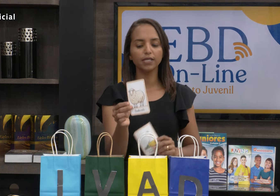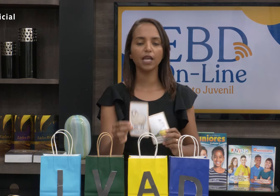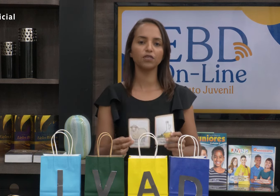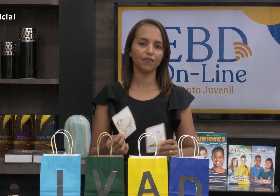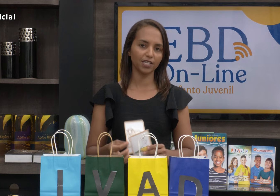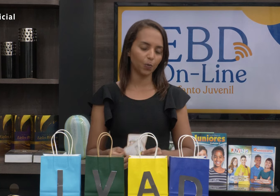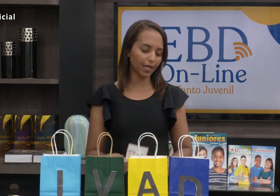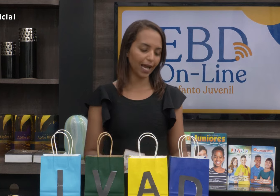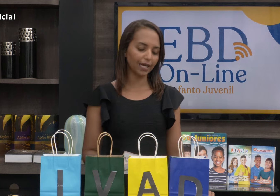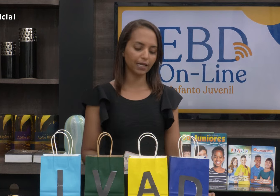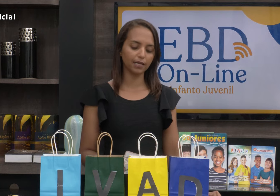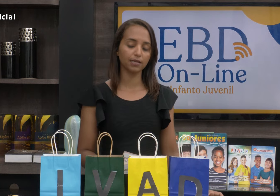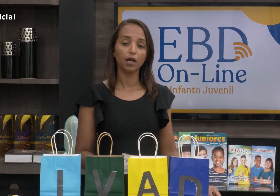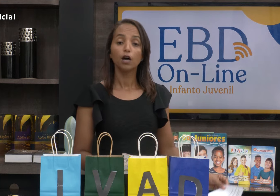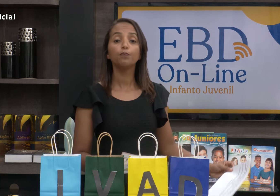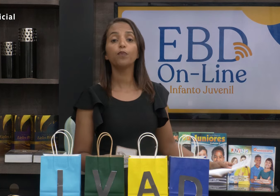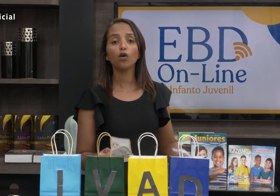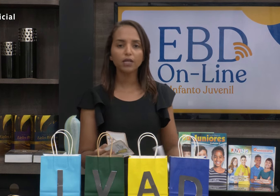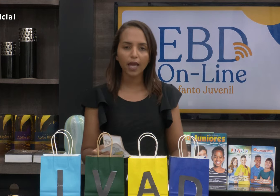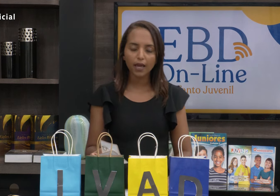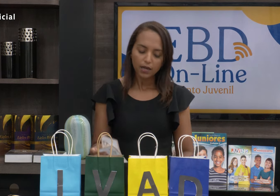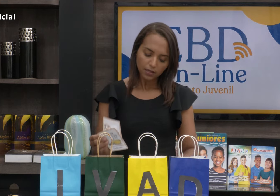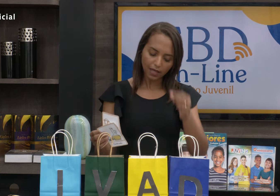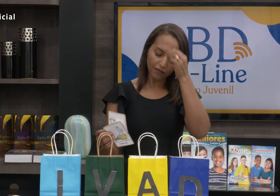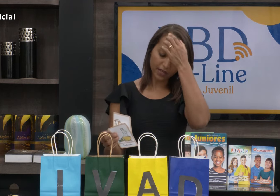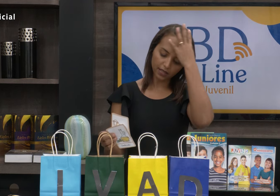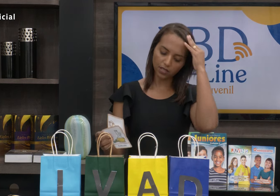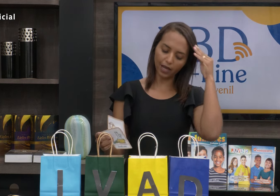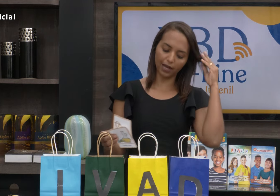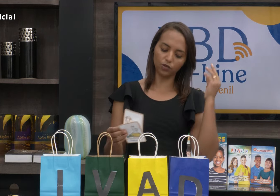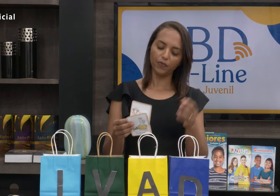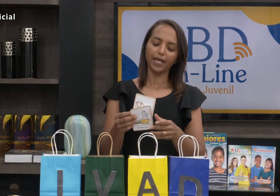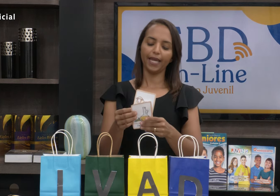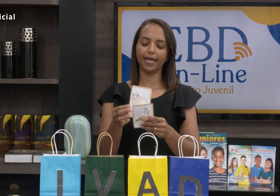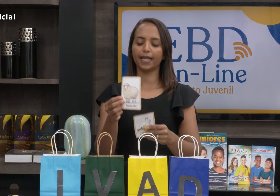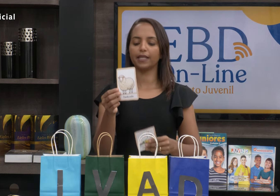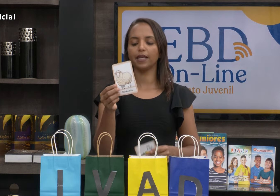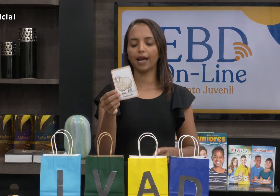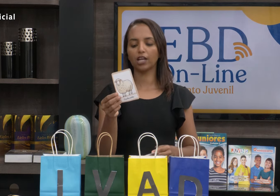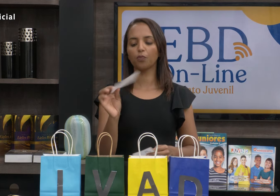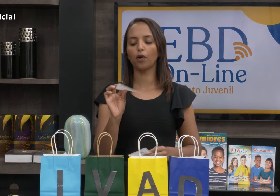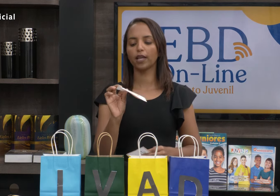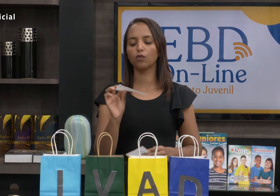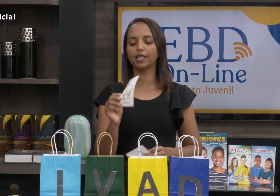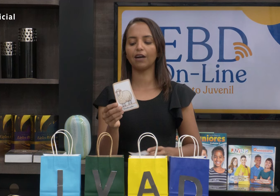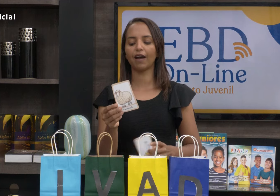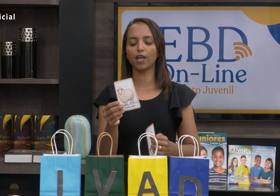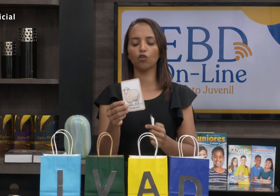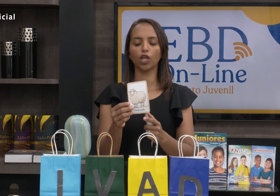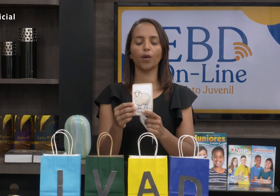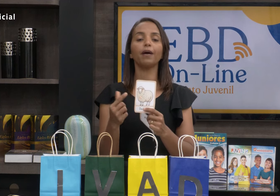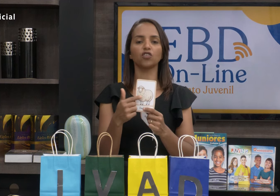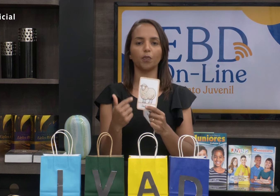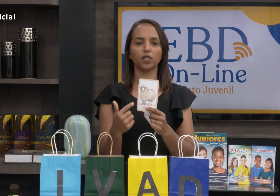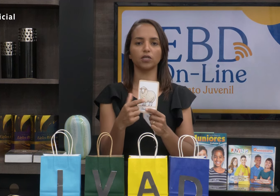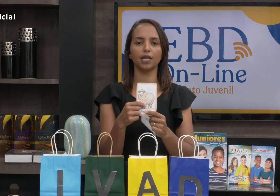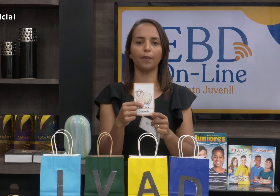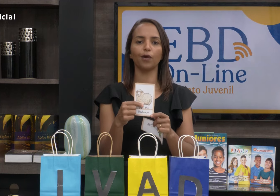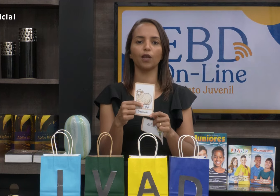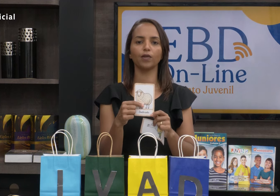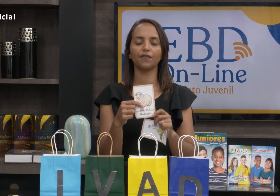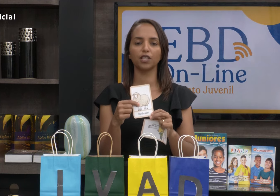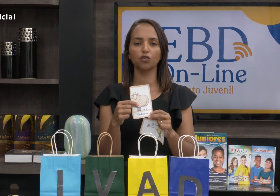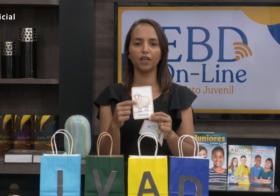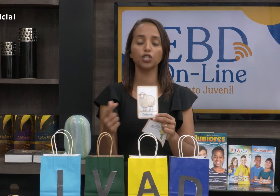dedicado. E aí você vai explicar à criança por que Davi era dedicado. Ele era dedicado porque ele cuidava... Aí eu coloquei uma imagem para